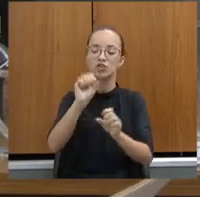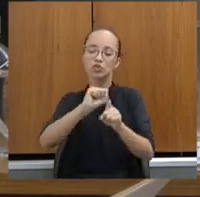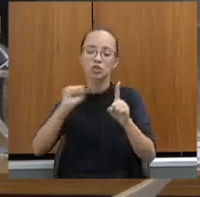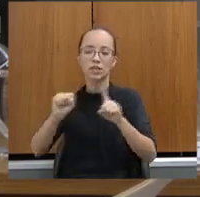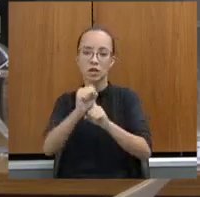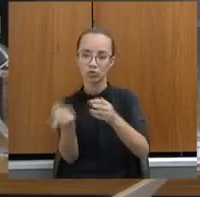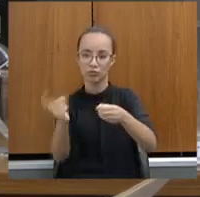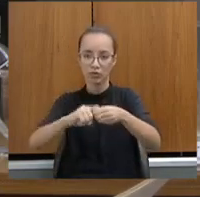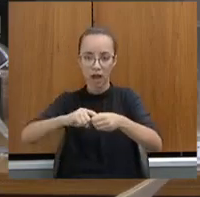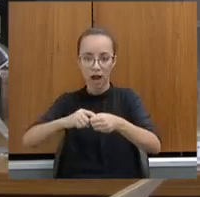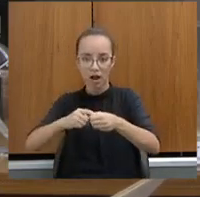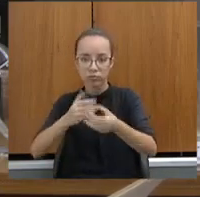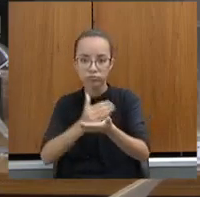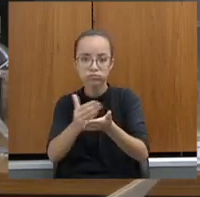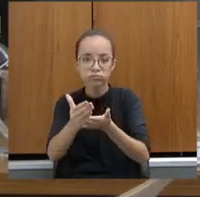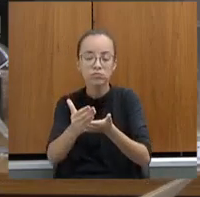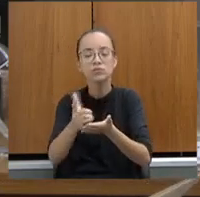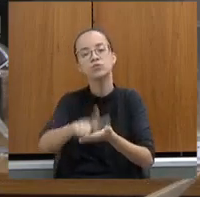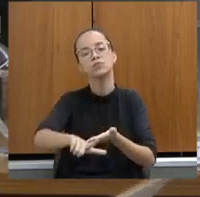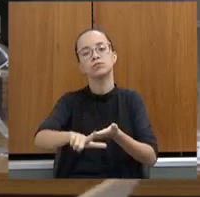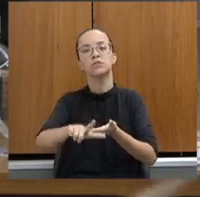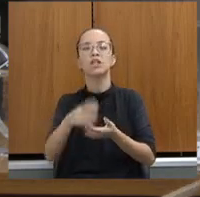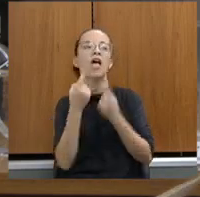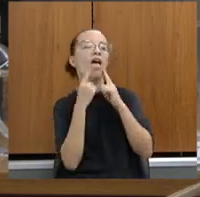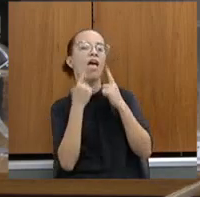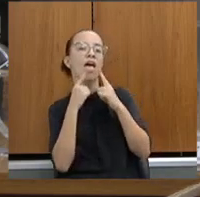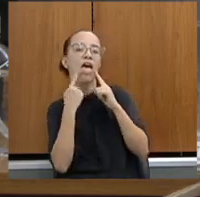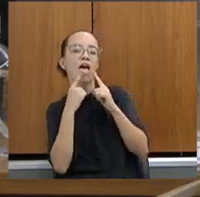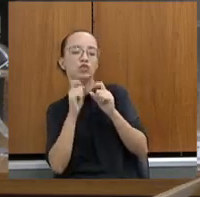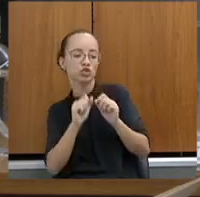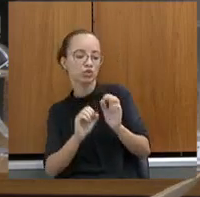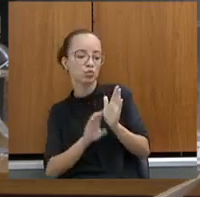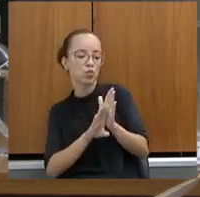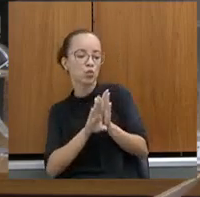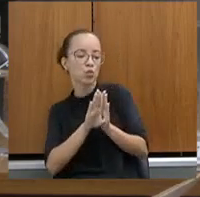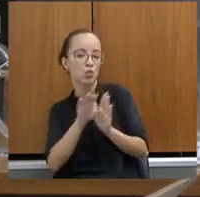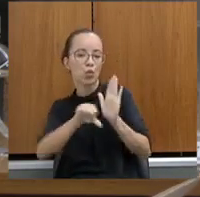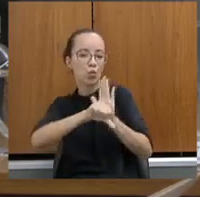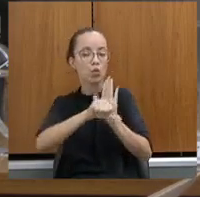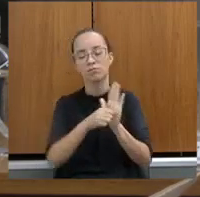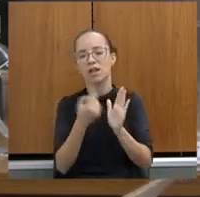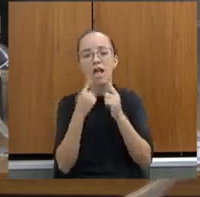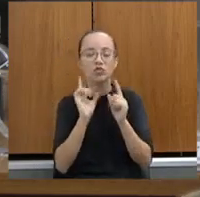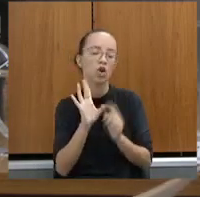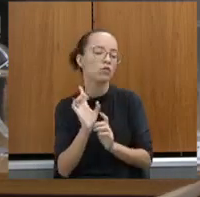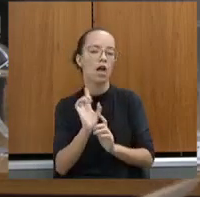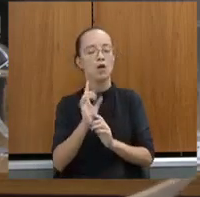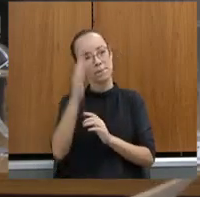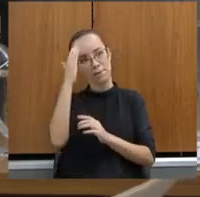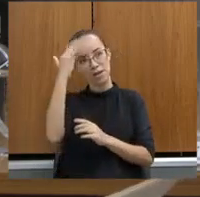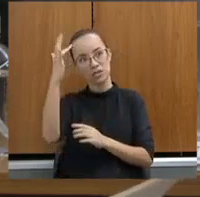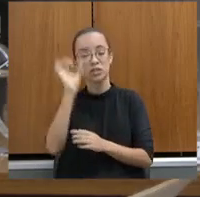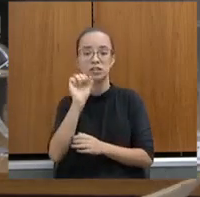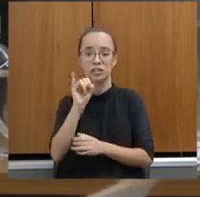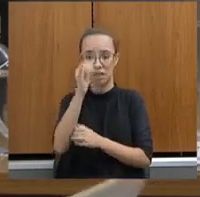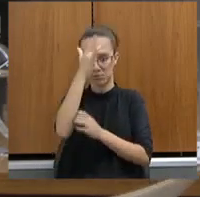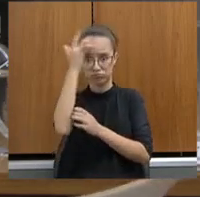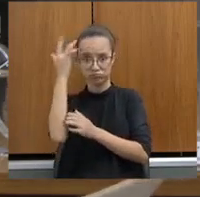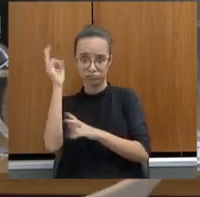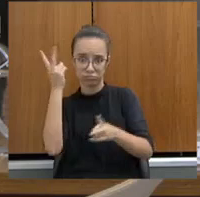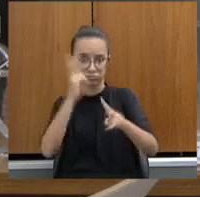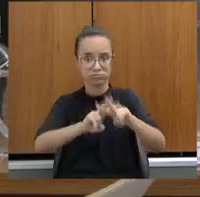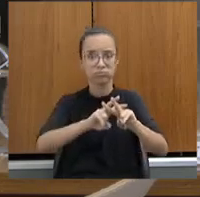que acreditar na ressocialização, senão não adianta você ficar reclamando de aumento de criminalidade. Então, você imagina comigo a seguinte situação, seu camarada é preso por